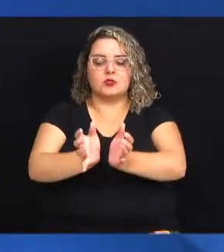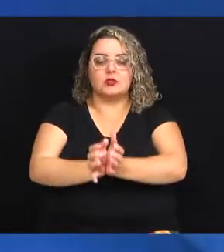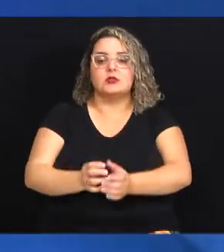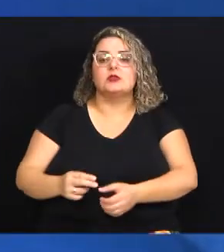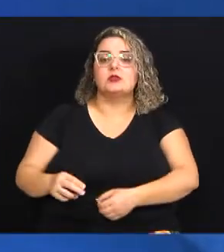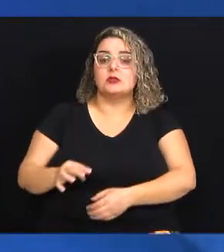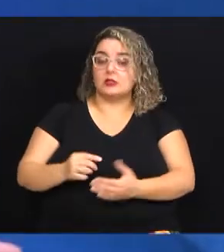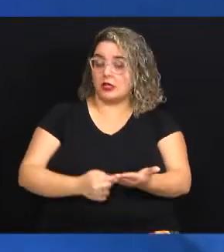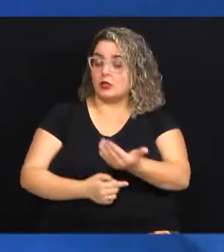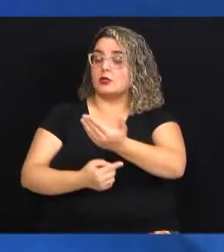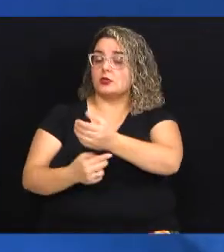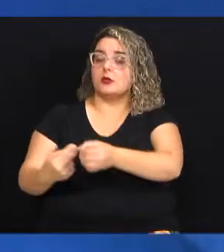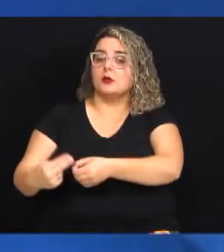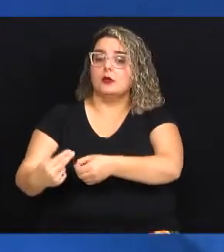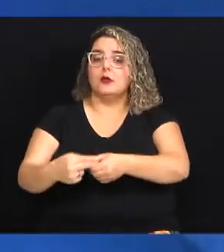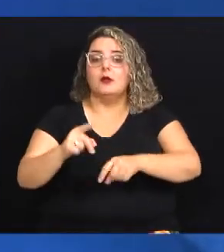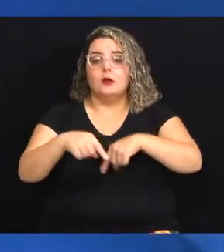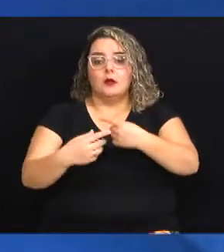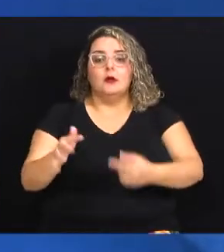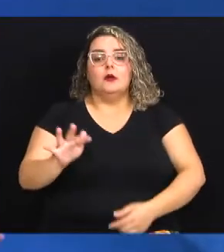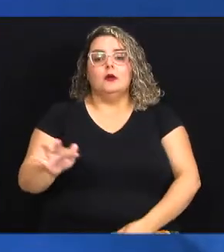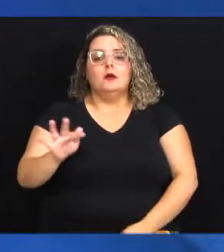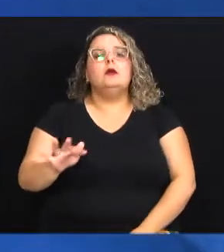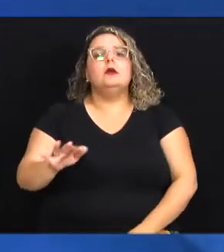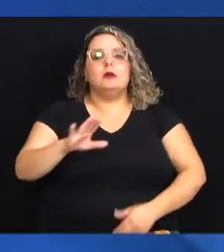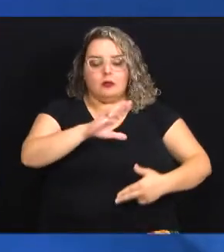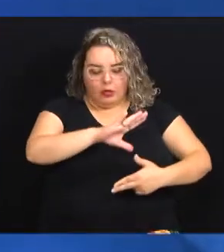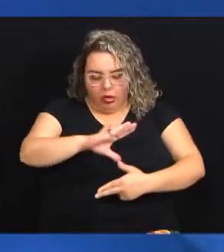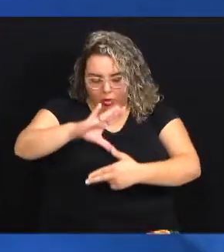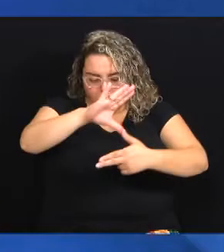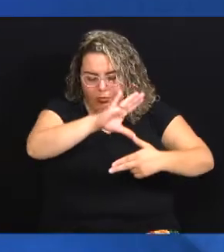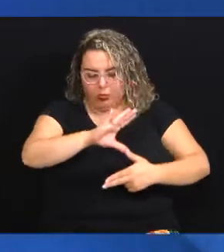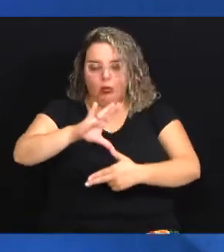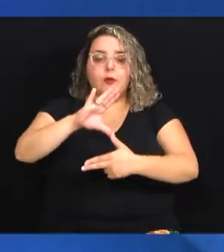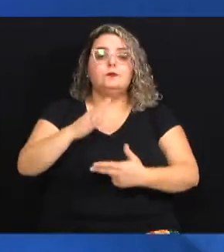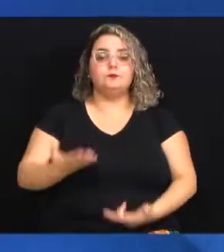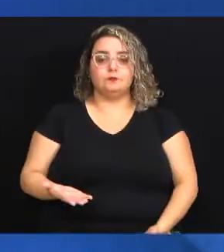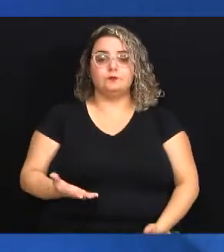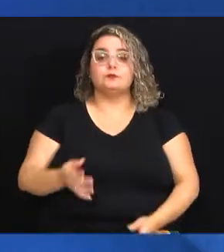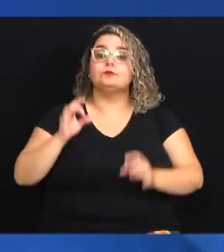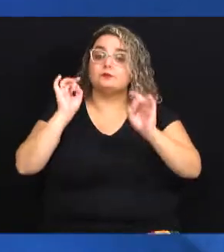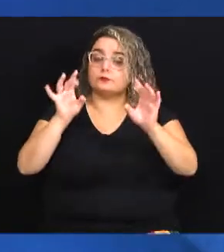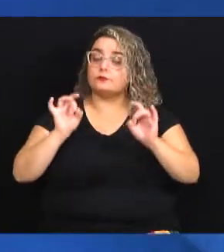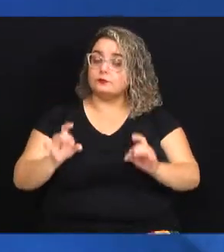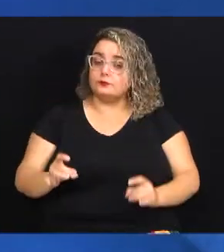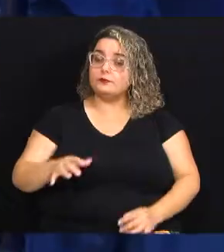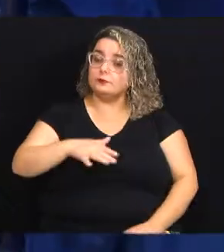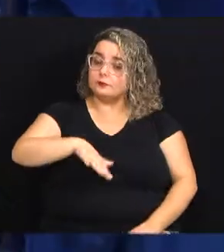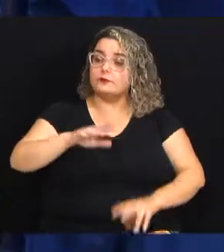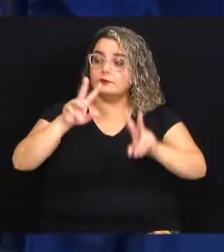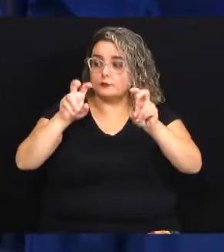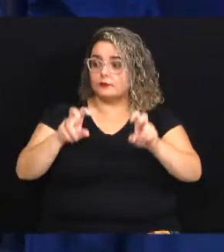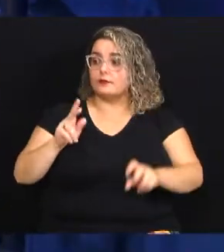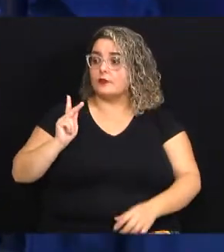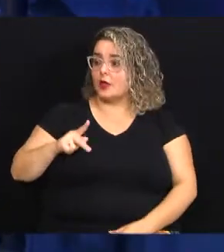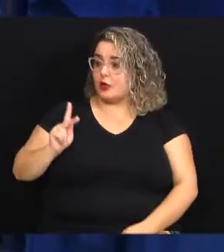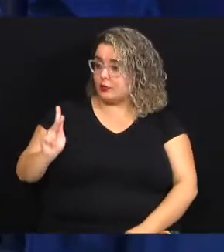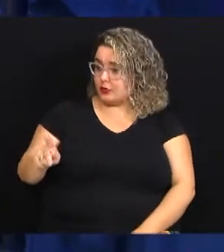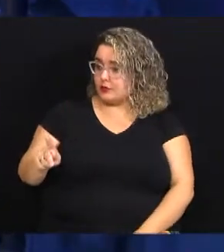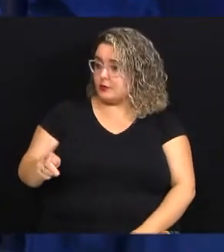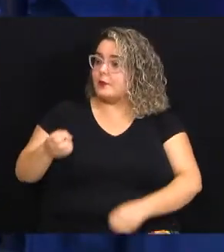Unicamp e em outras universidades também latino-americanas e é especialista neste tema. Professor,